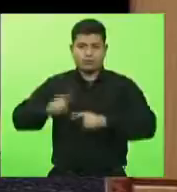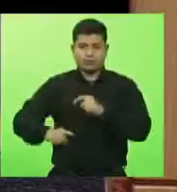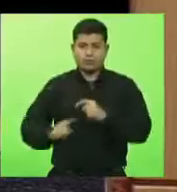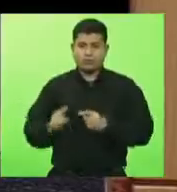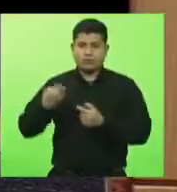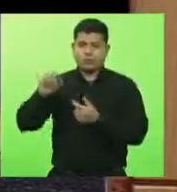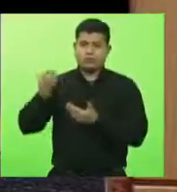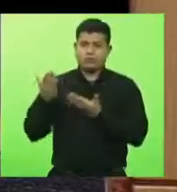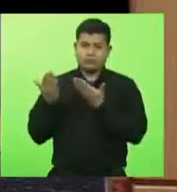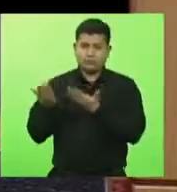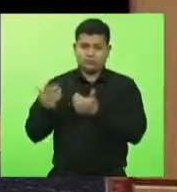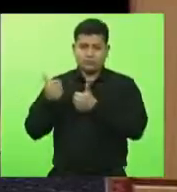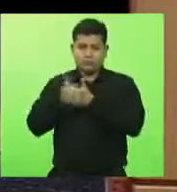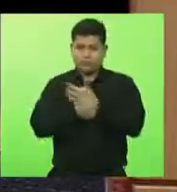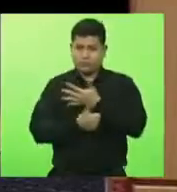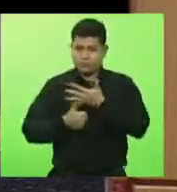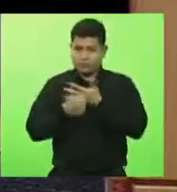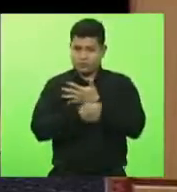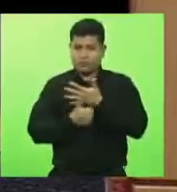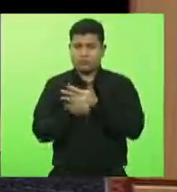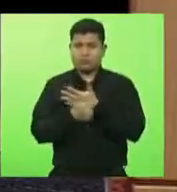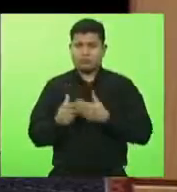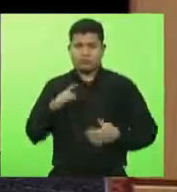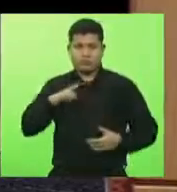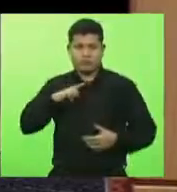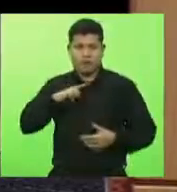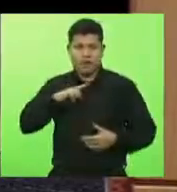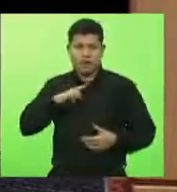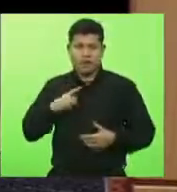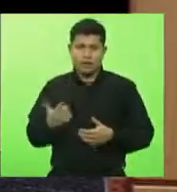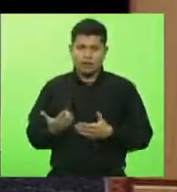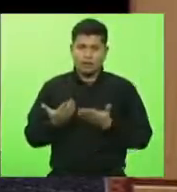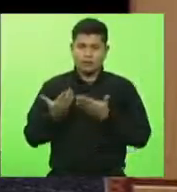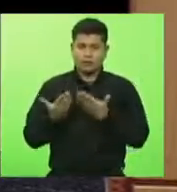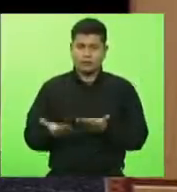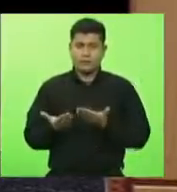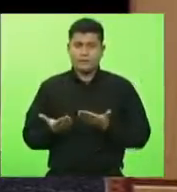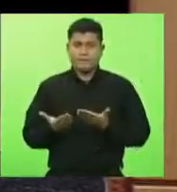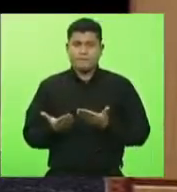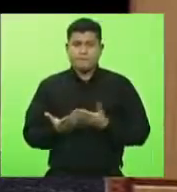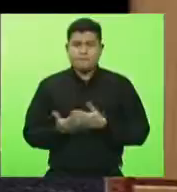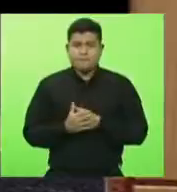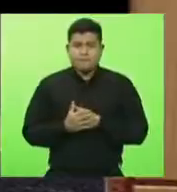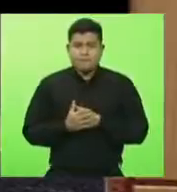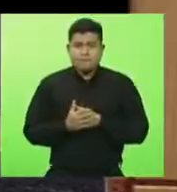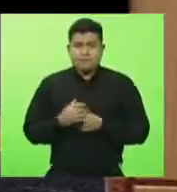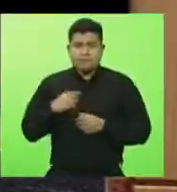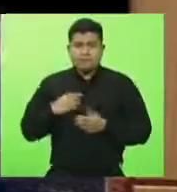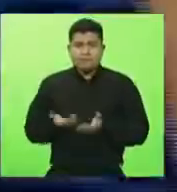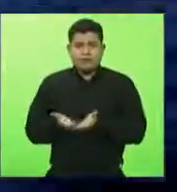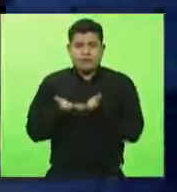fiscais tenham que entrar pelo porto seco de Dionísio Serqueira. E